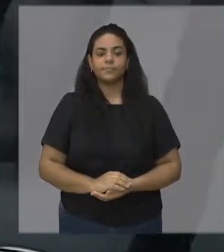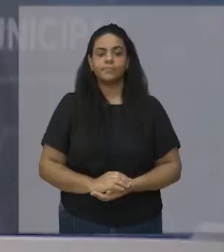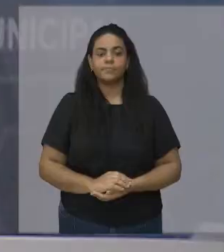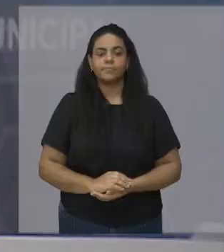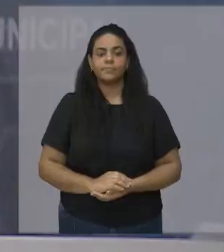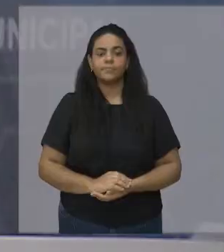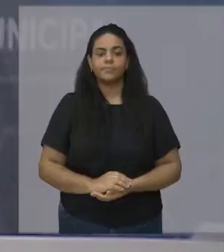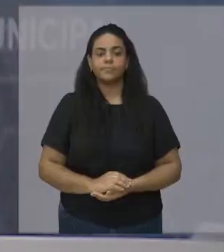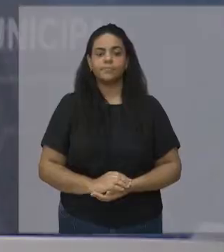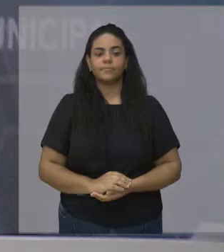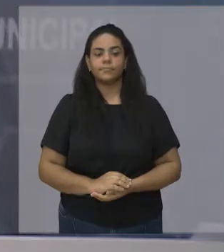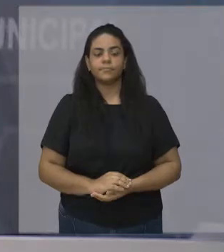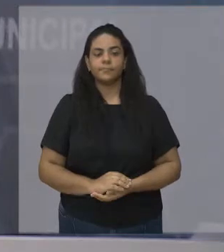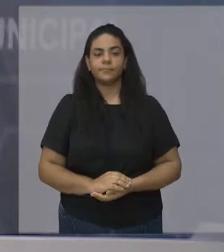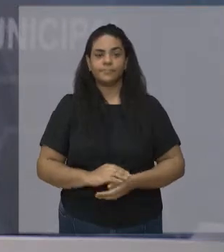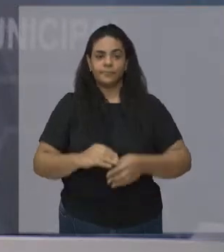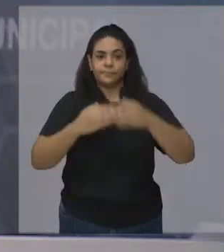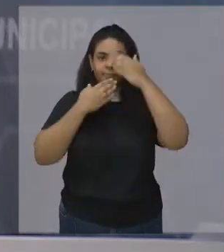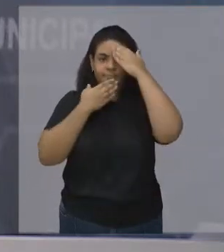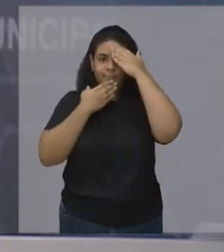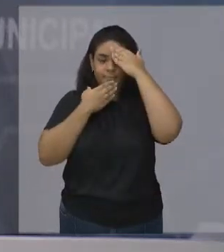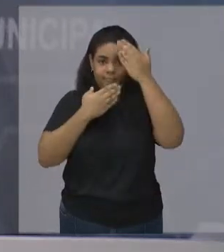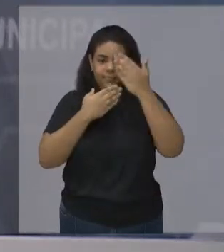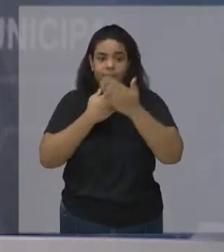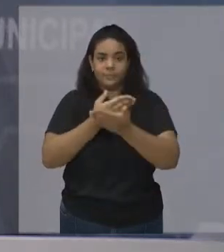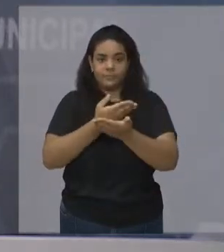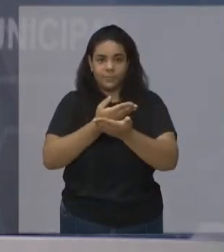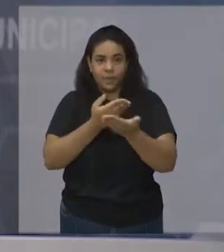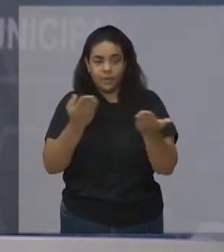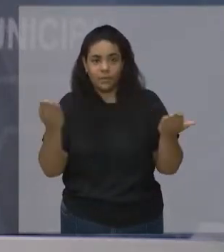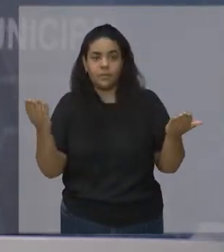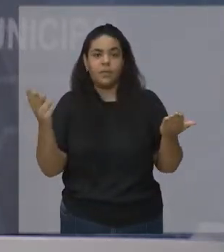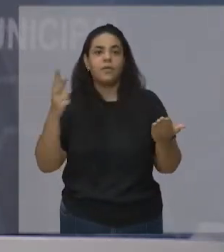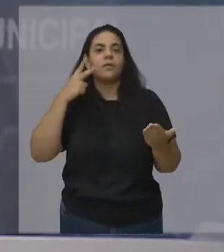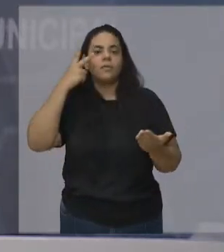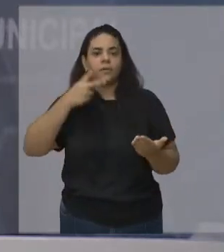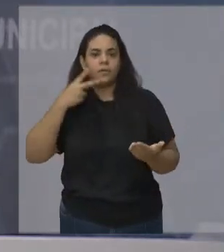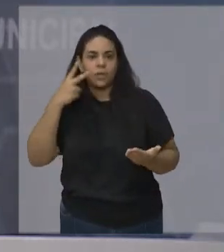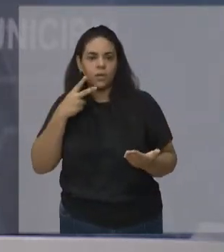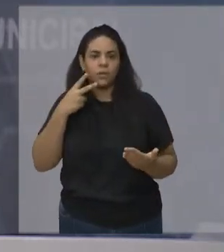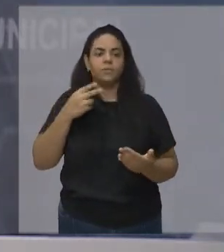Registramos e agradecemos a presença dos vereadores Fernando Petite